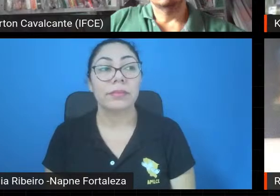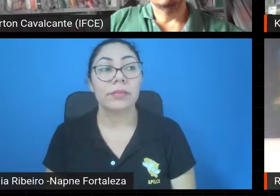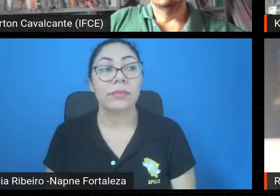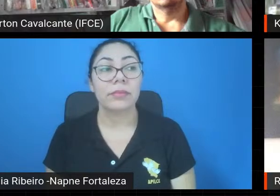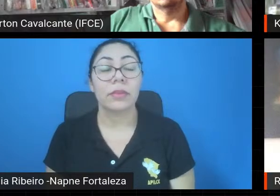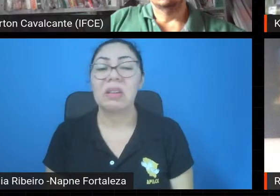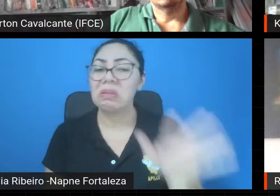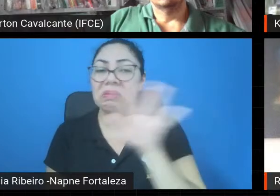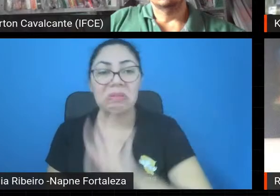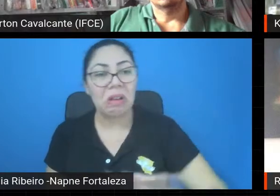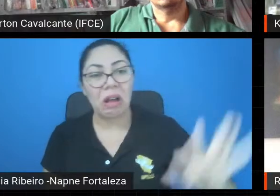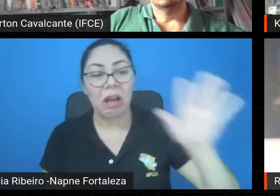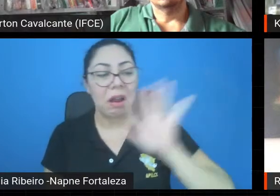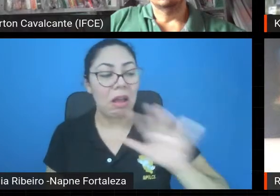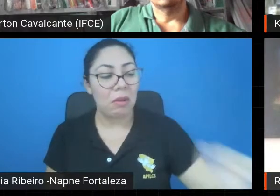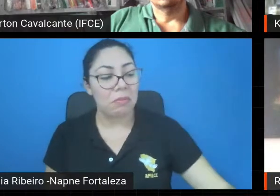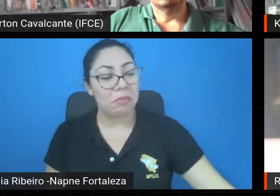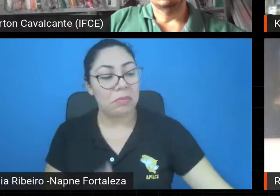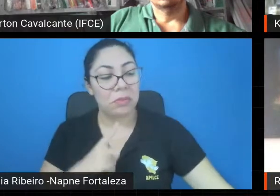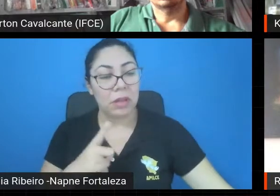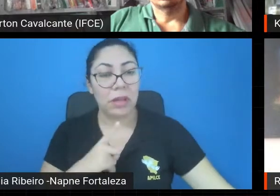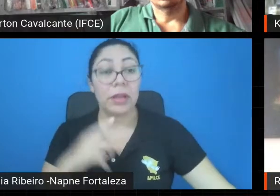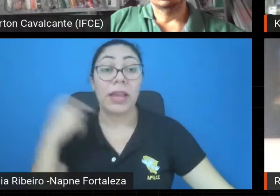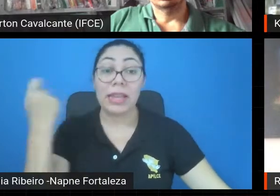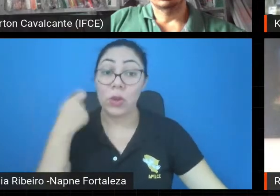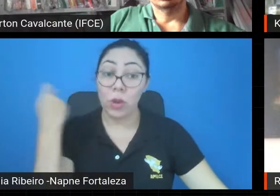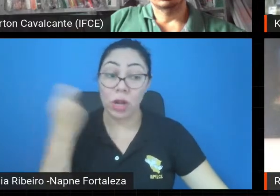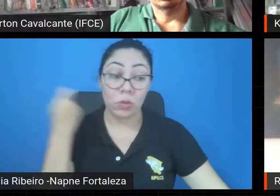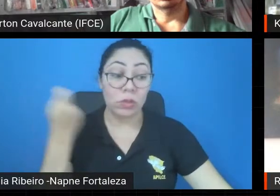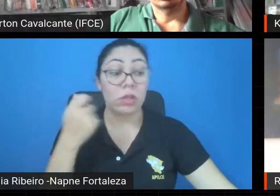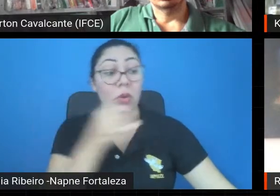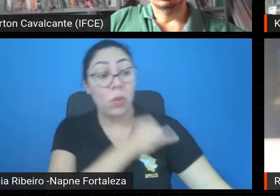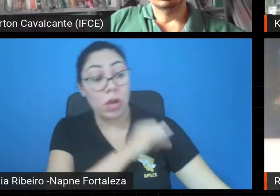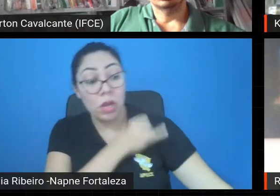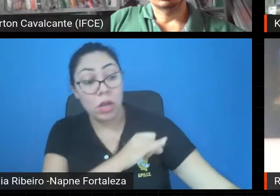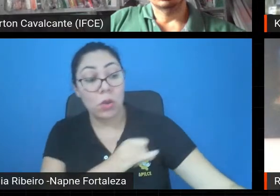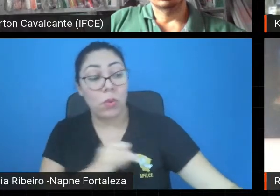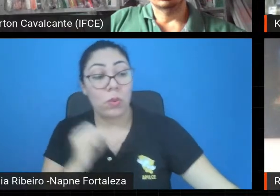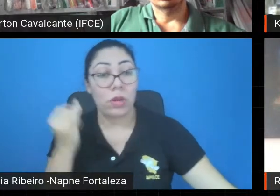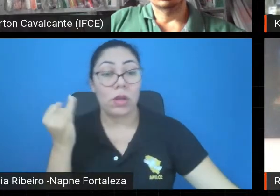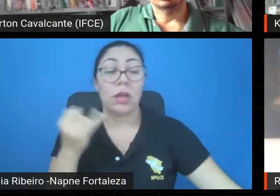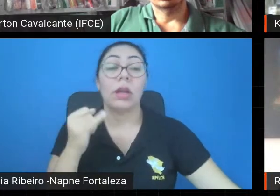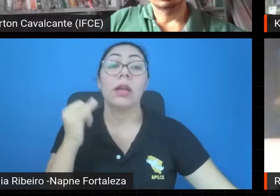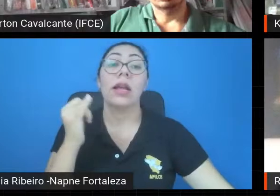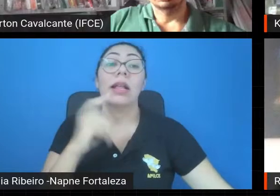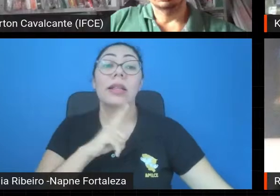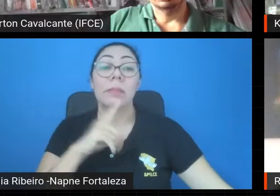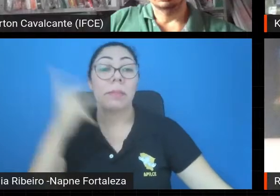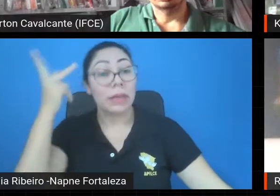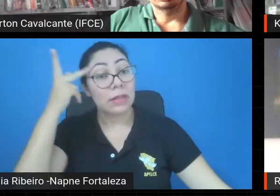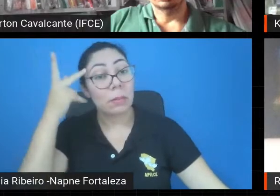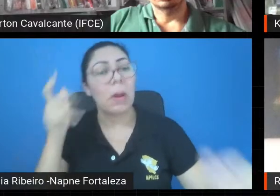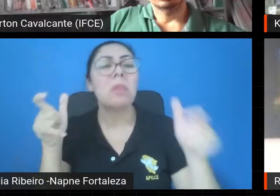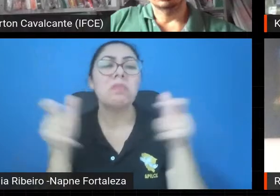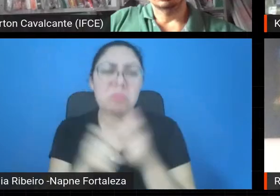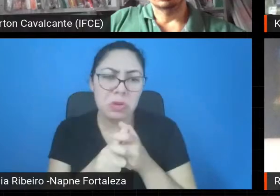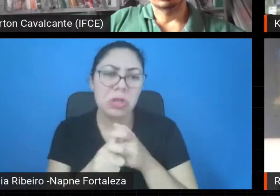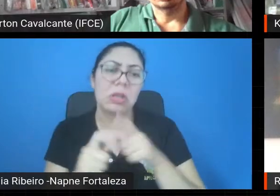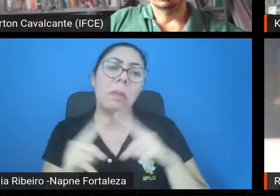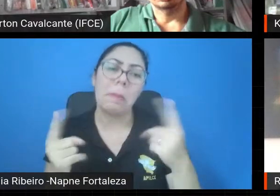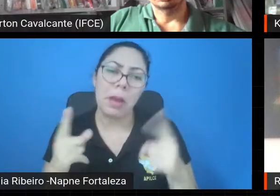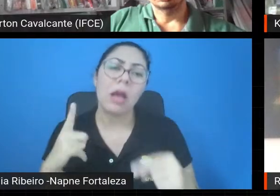saiu de Rio Grande do Sul, Rio e São Paulo, os grupos são pequenos, mas existem. A